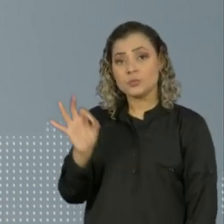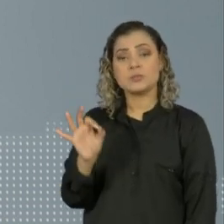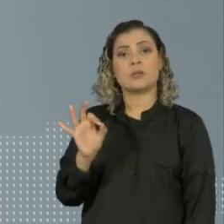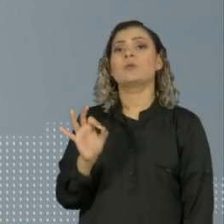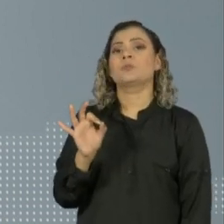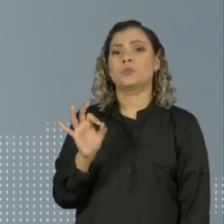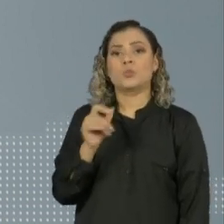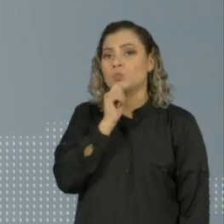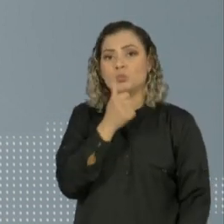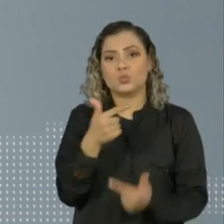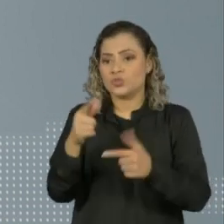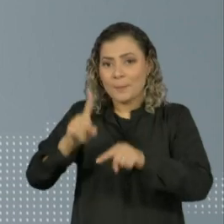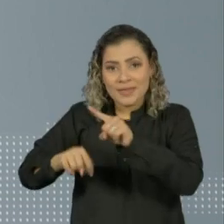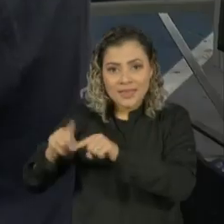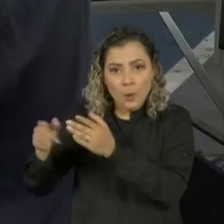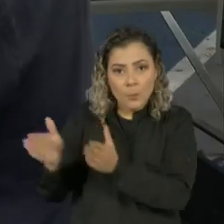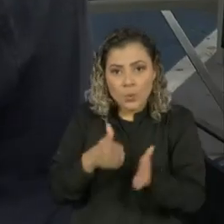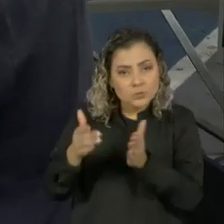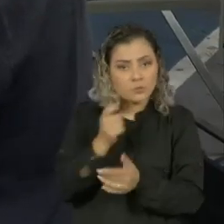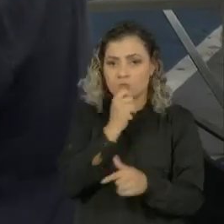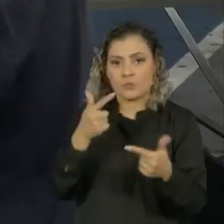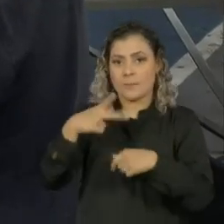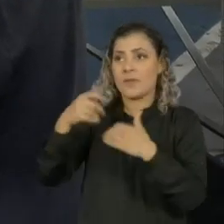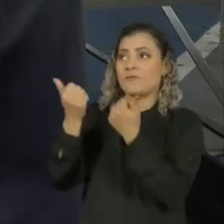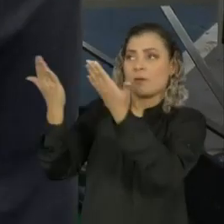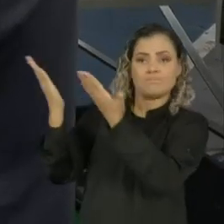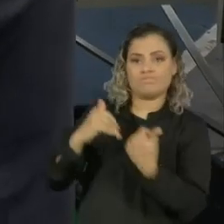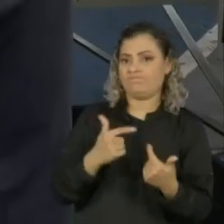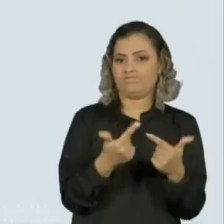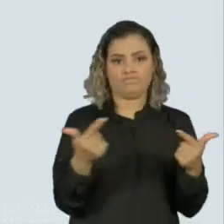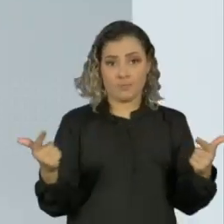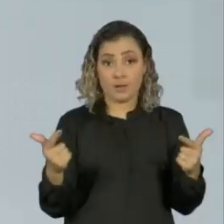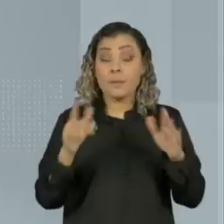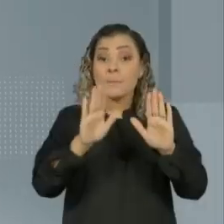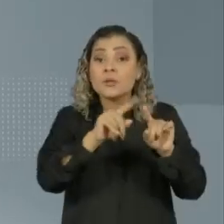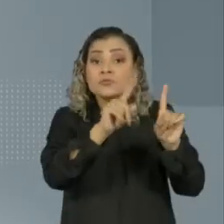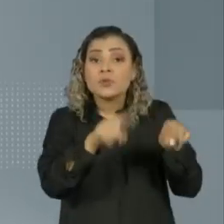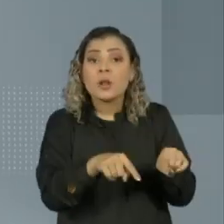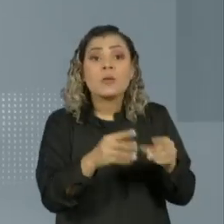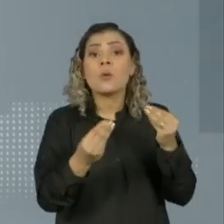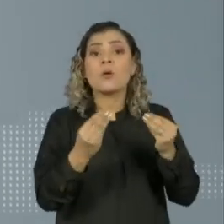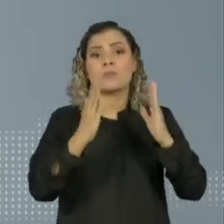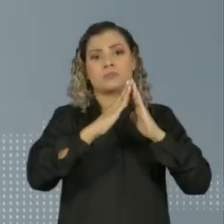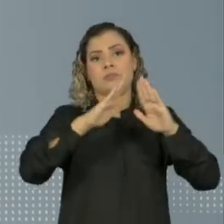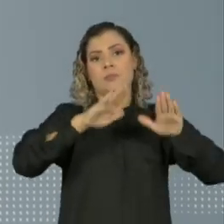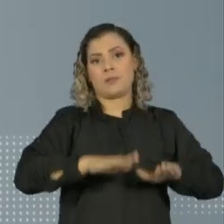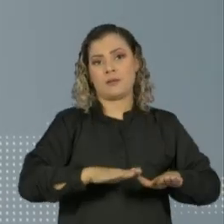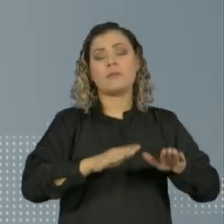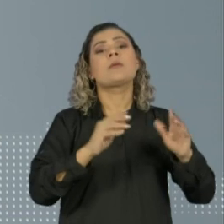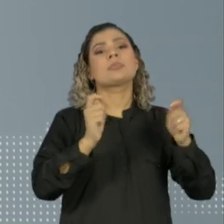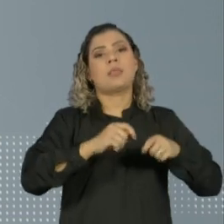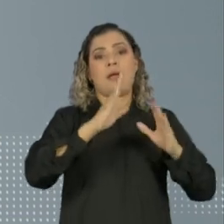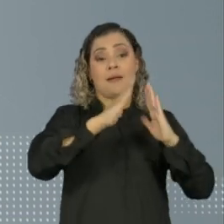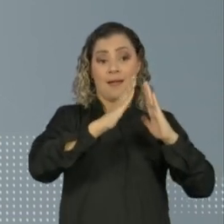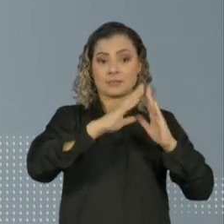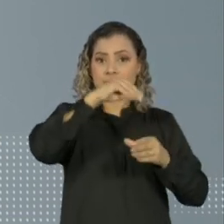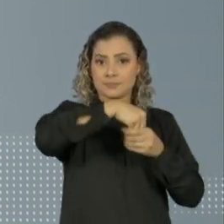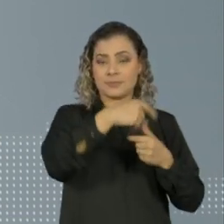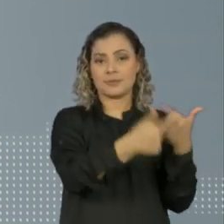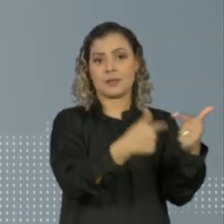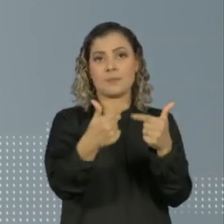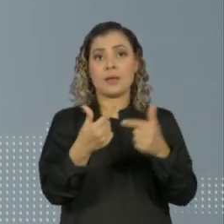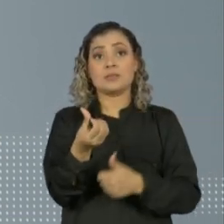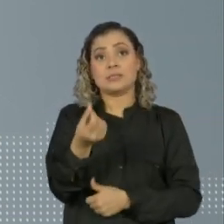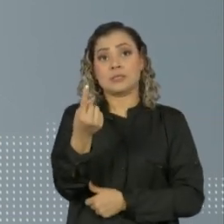falta de insumos para produção. Com relação aos funcionários, o home office foi adotado por 61%